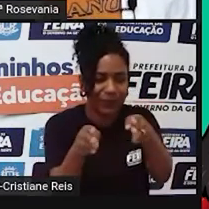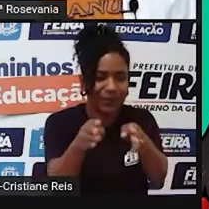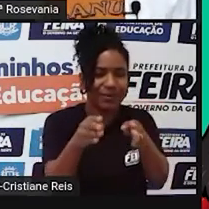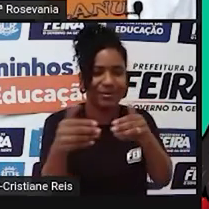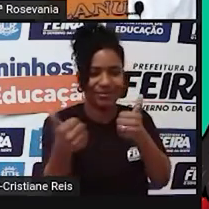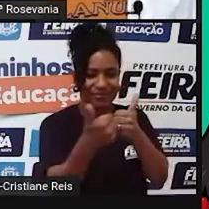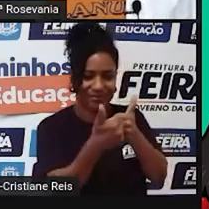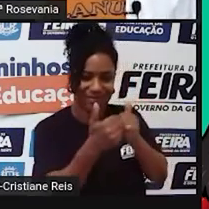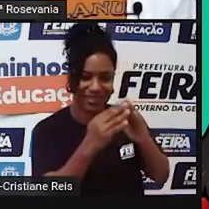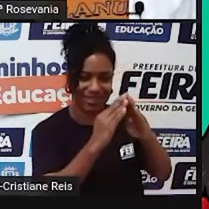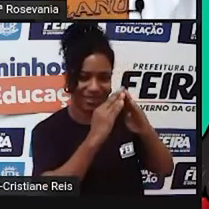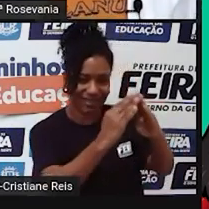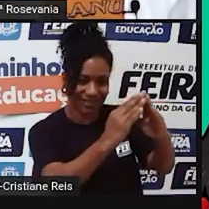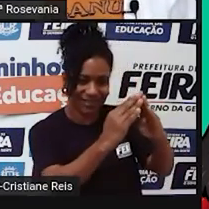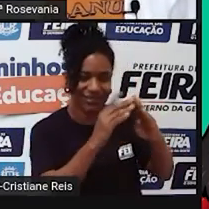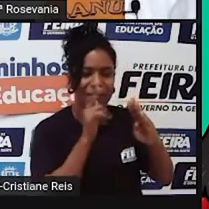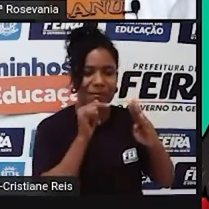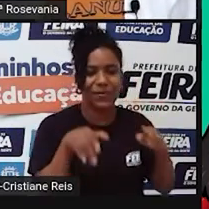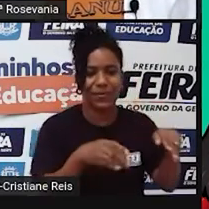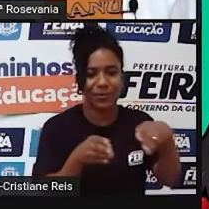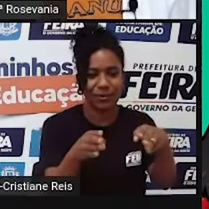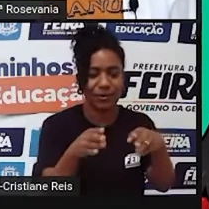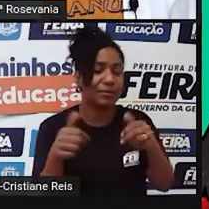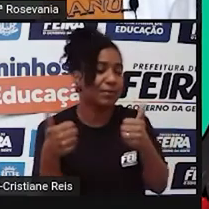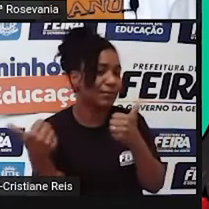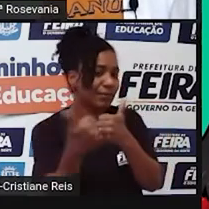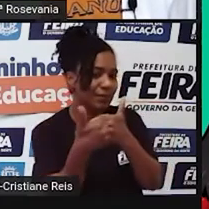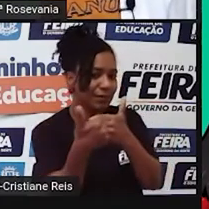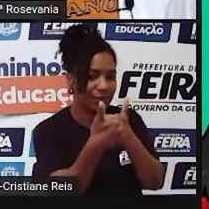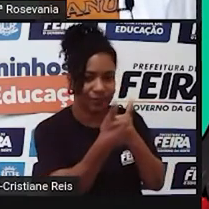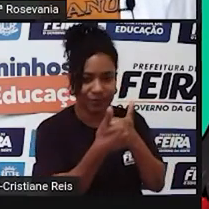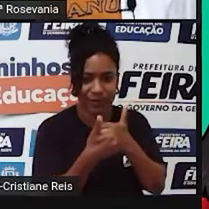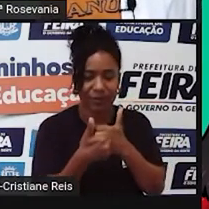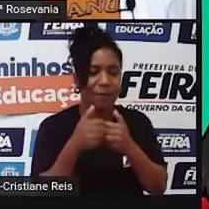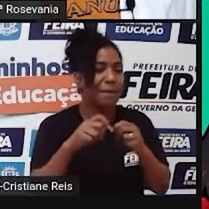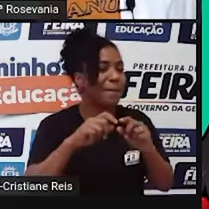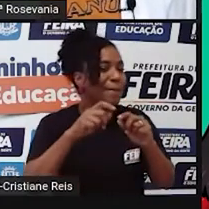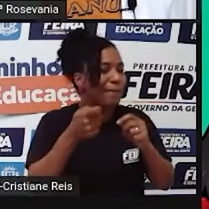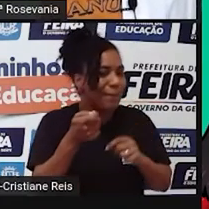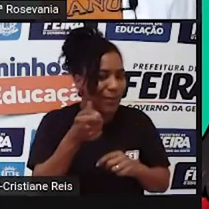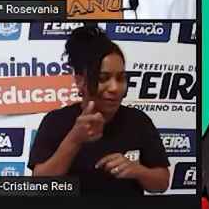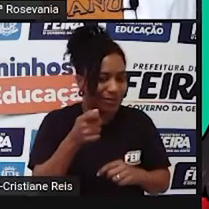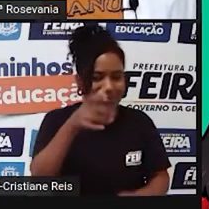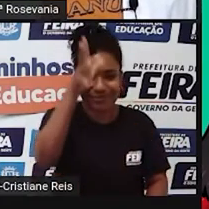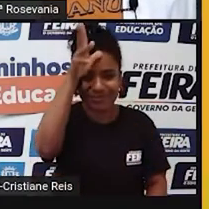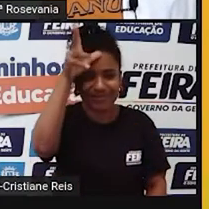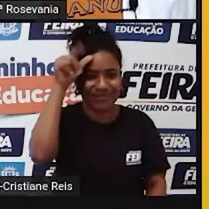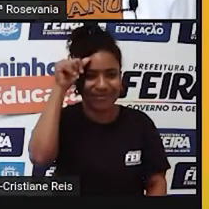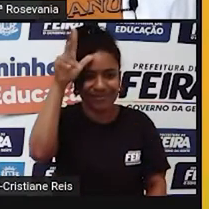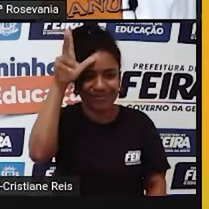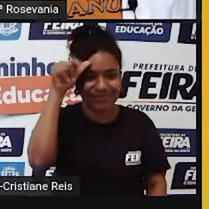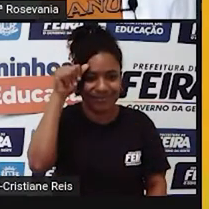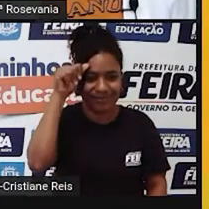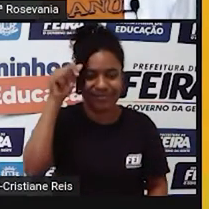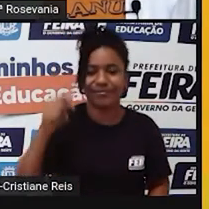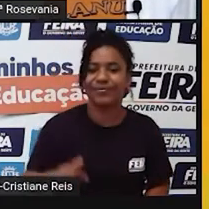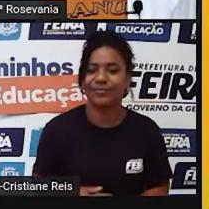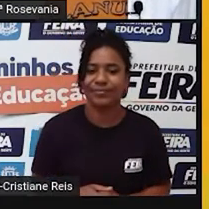e também muito próximo da região, né, da zona franca de Manaus, né. Vamos lá.